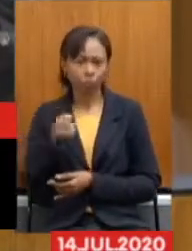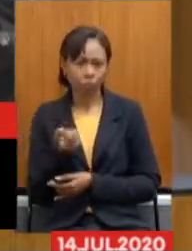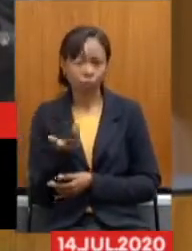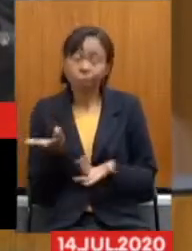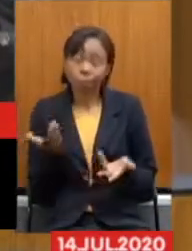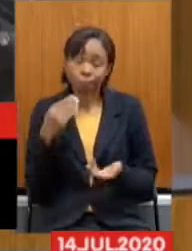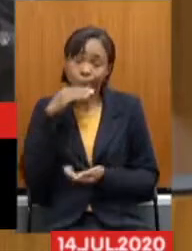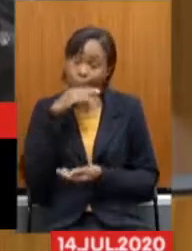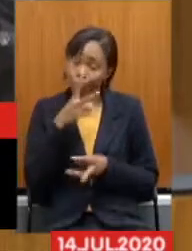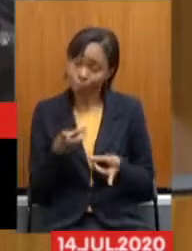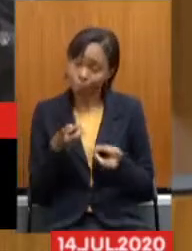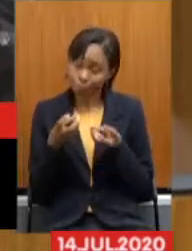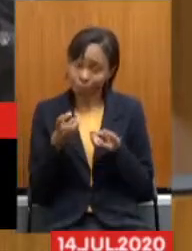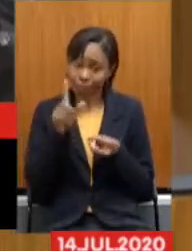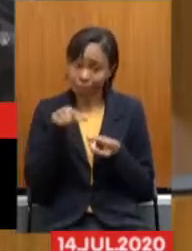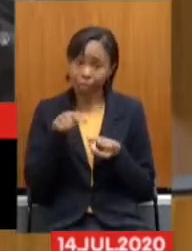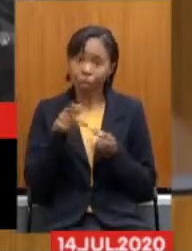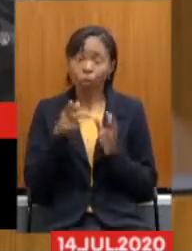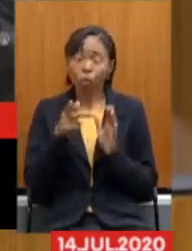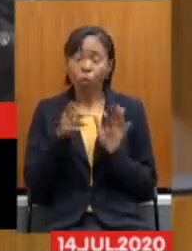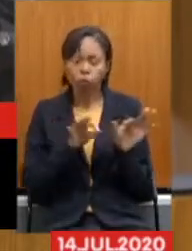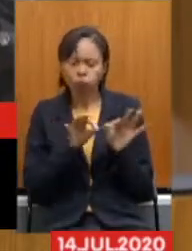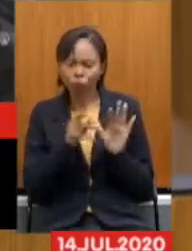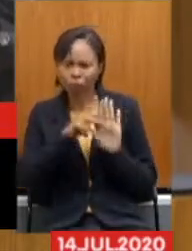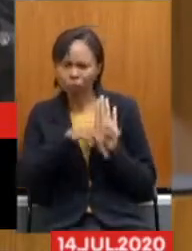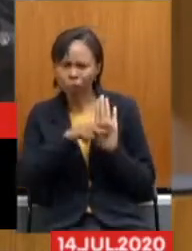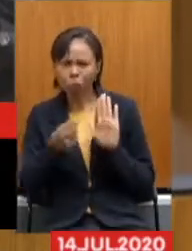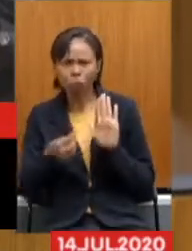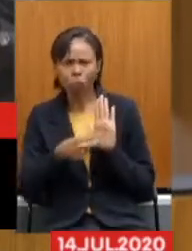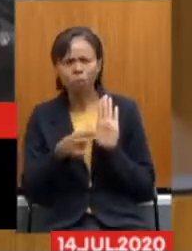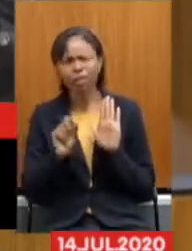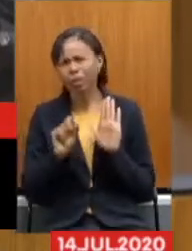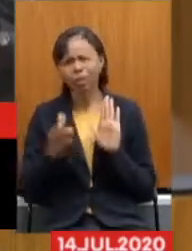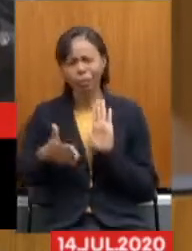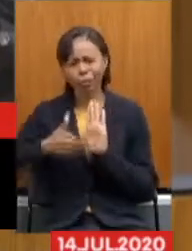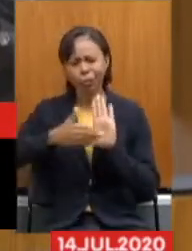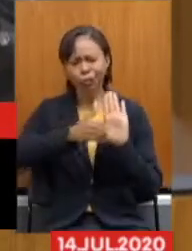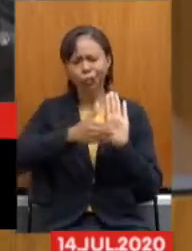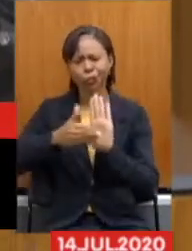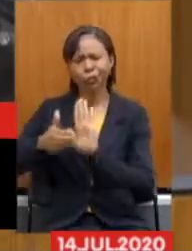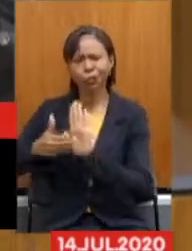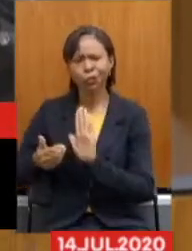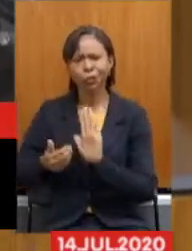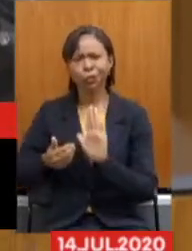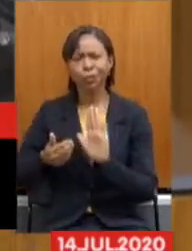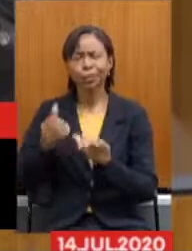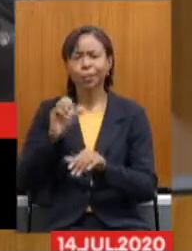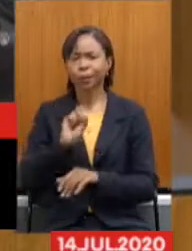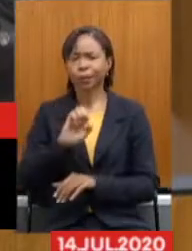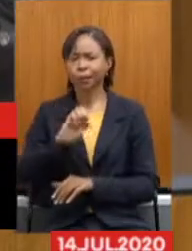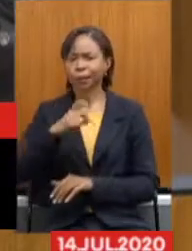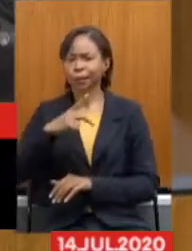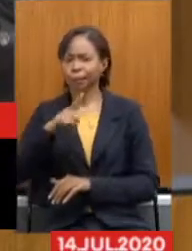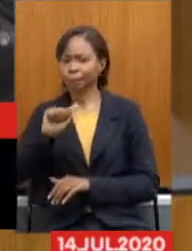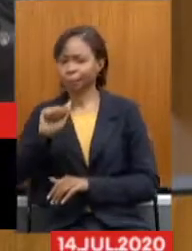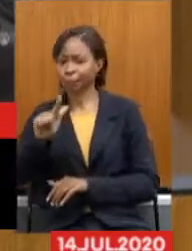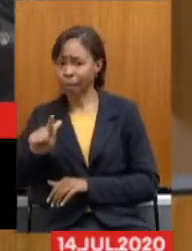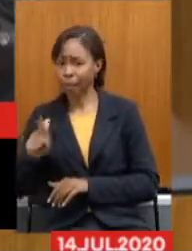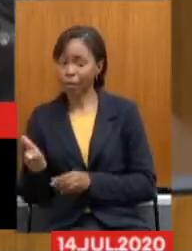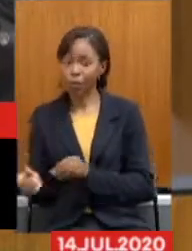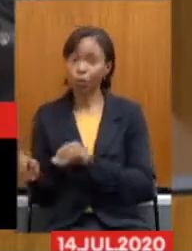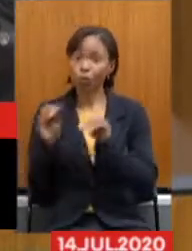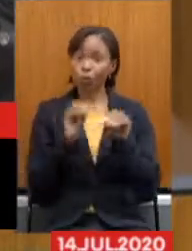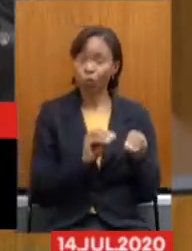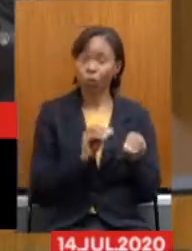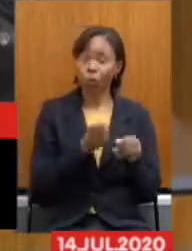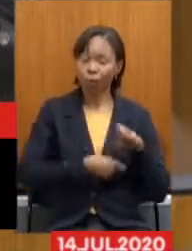percebe, um projeto, com o projeto, tira tudo, tira tudo da CEPLAG e leva tudo para a fazenda do